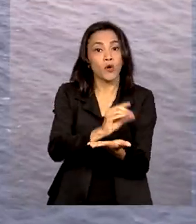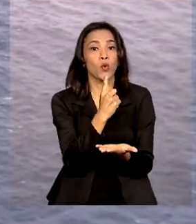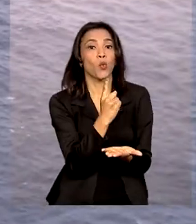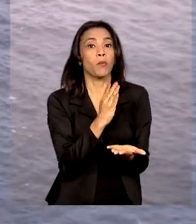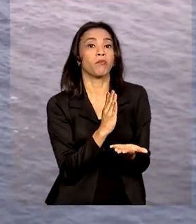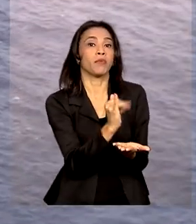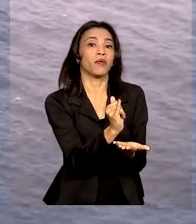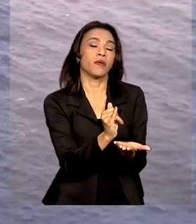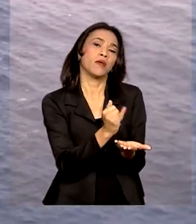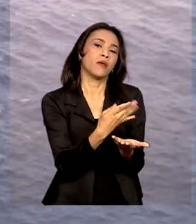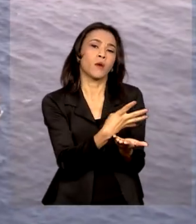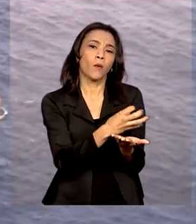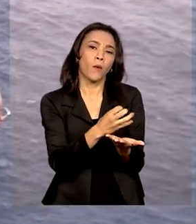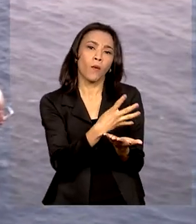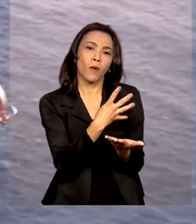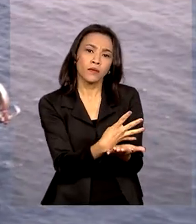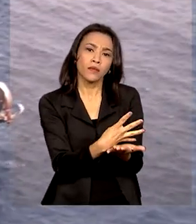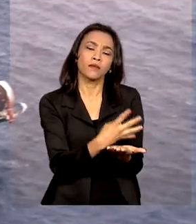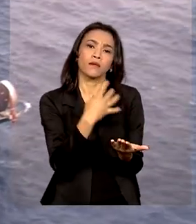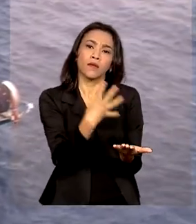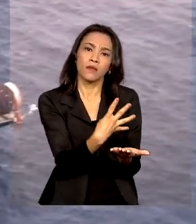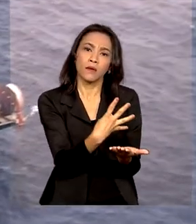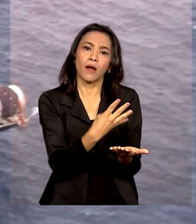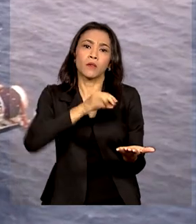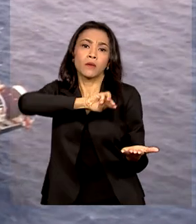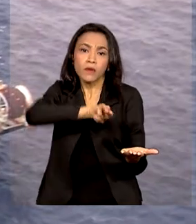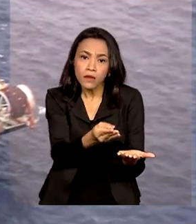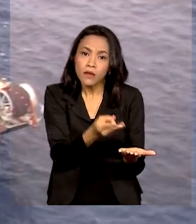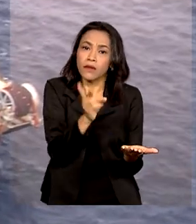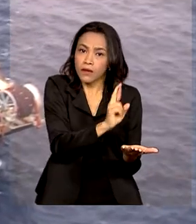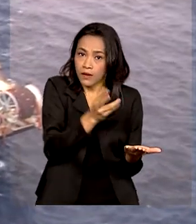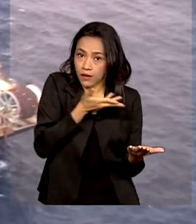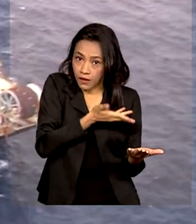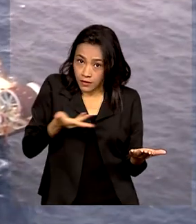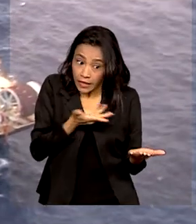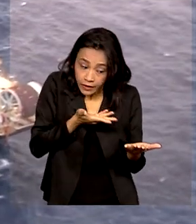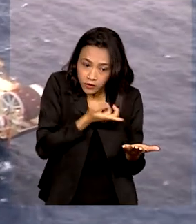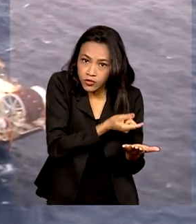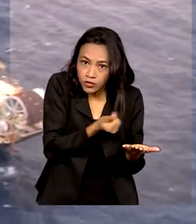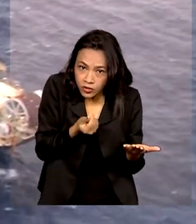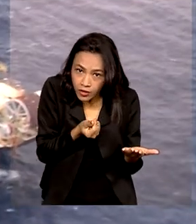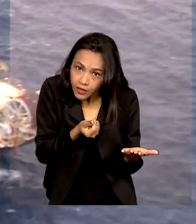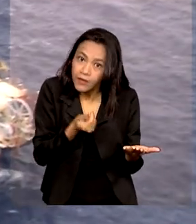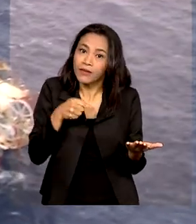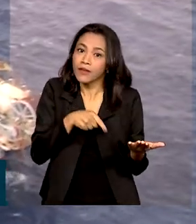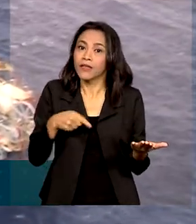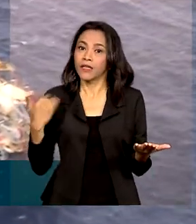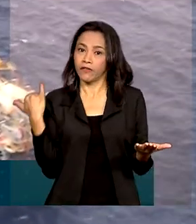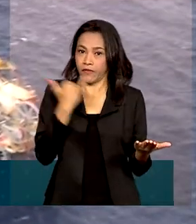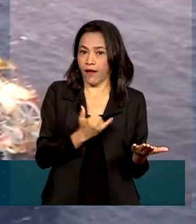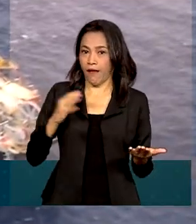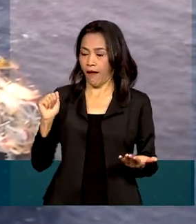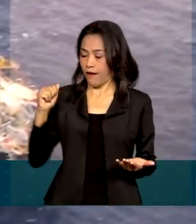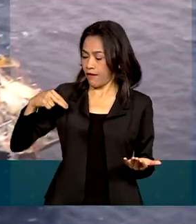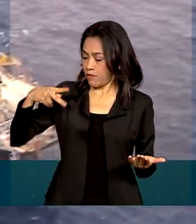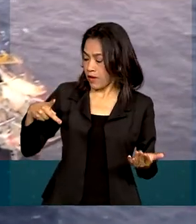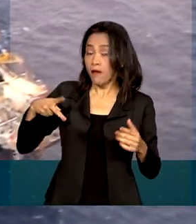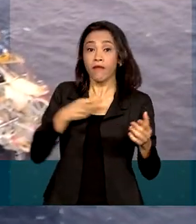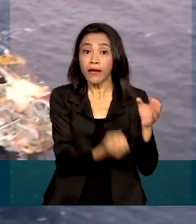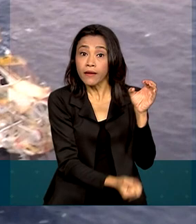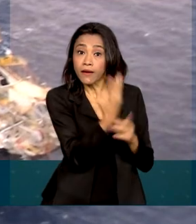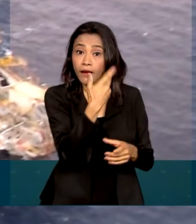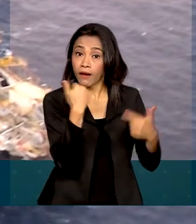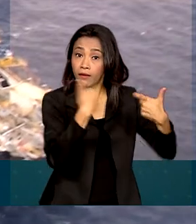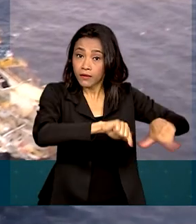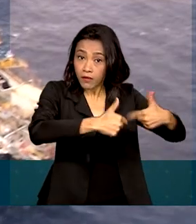,444 bilhão. Dinheiro que, segundo a ANP, vai gerar empregos e